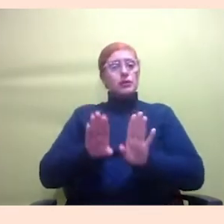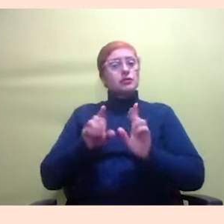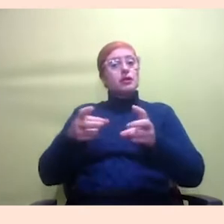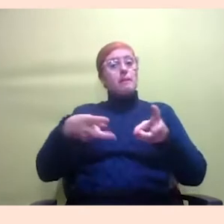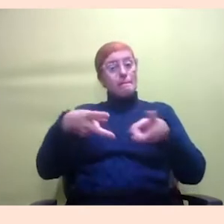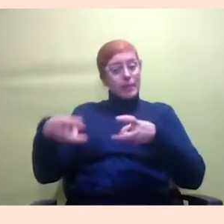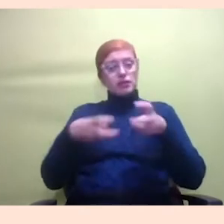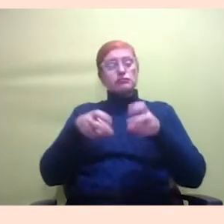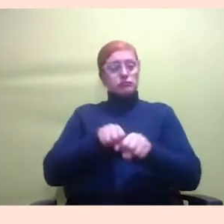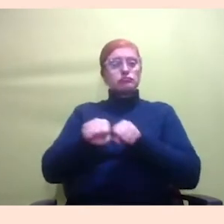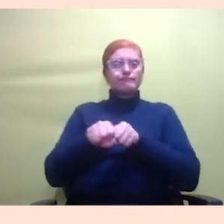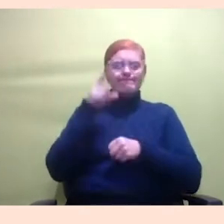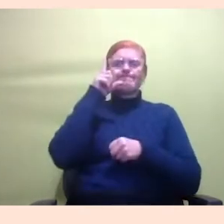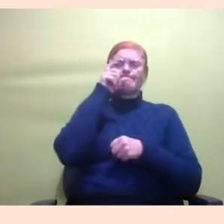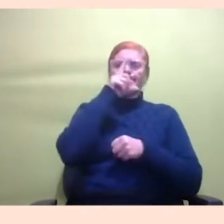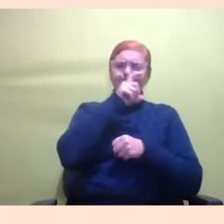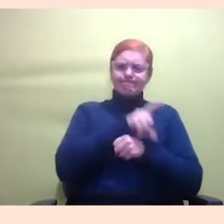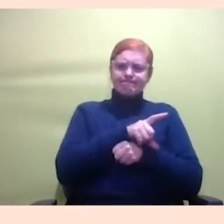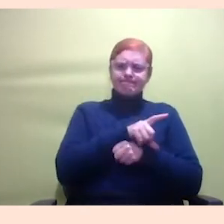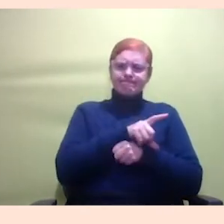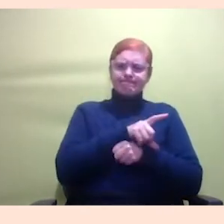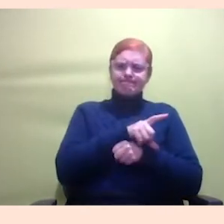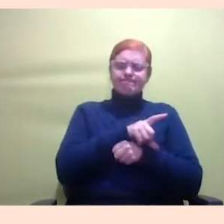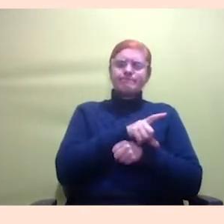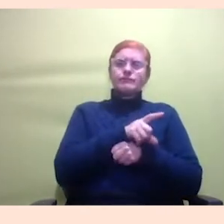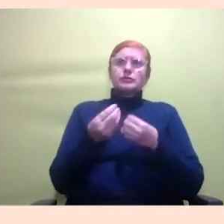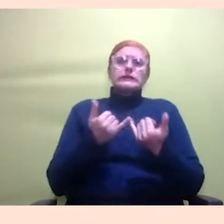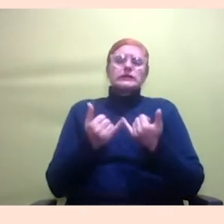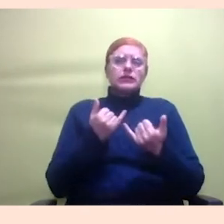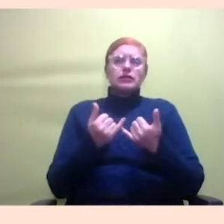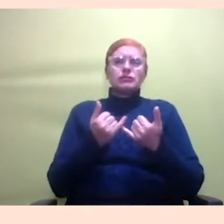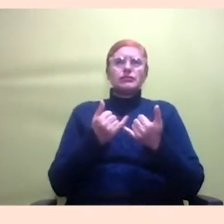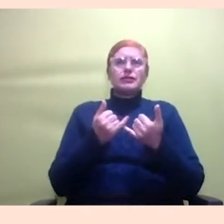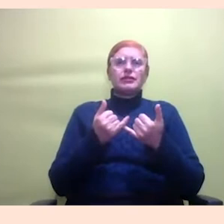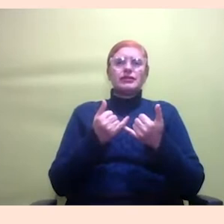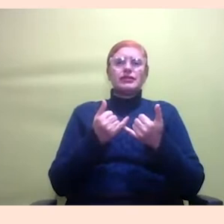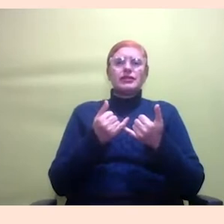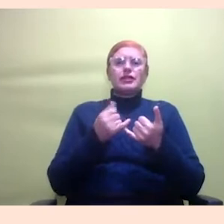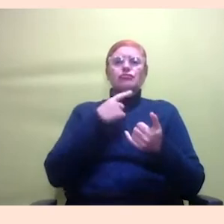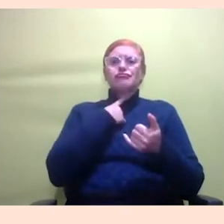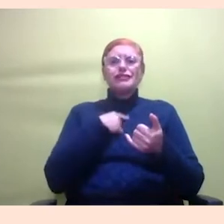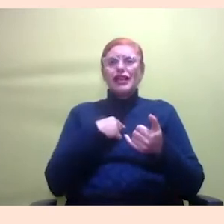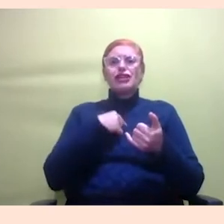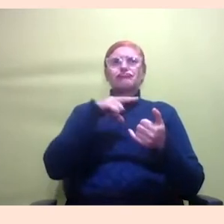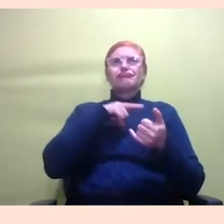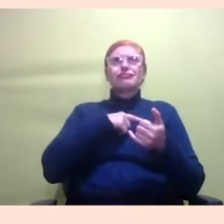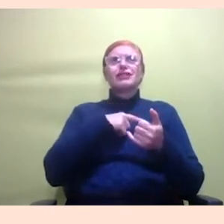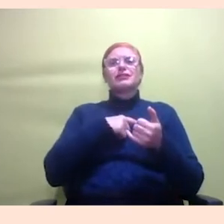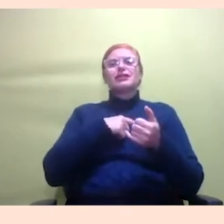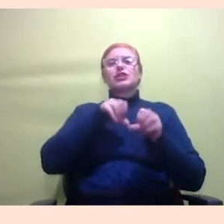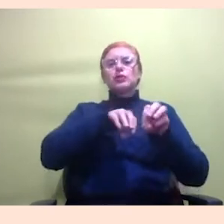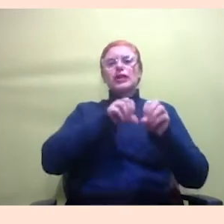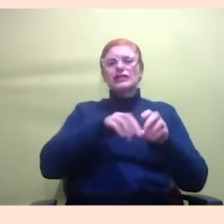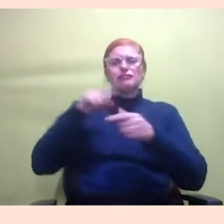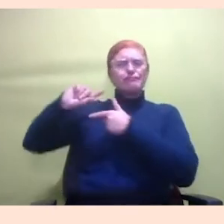dificuldade, como se houvesse, assim, uma expectativa de uma educação mais tradicional, sabe? Então,